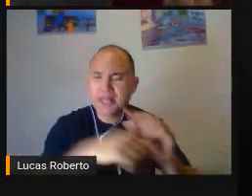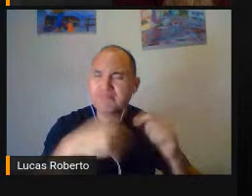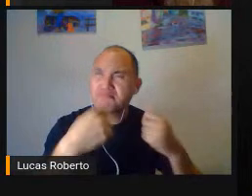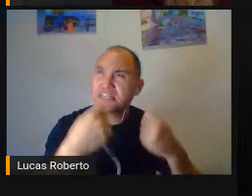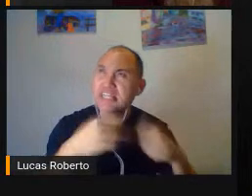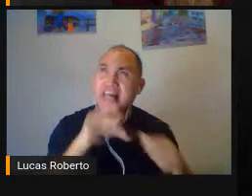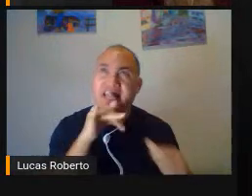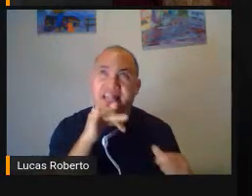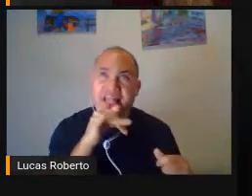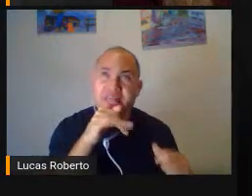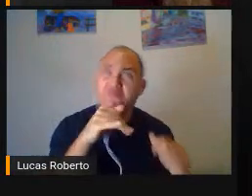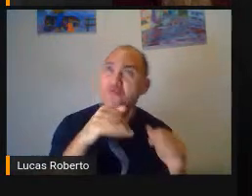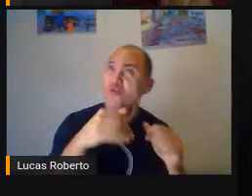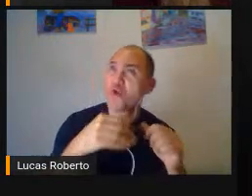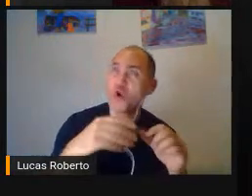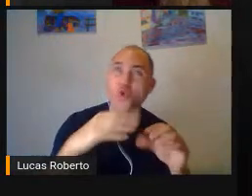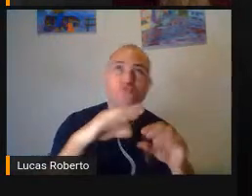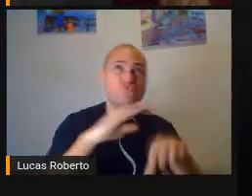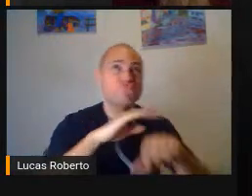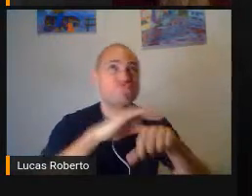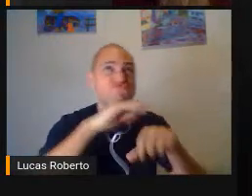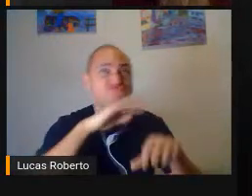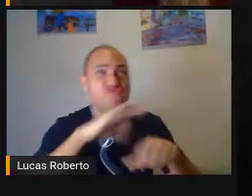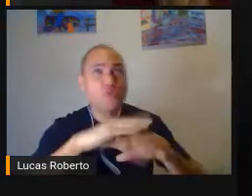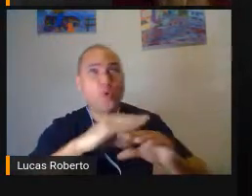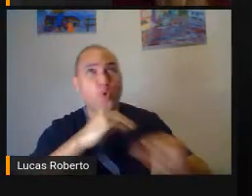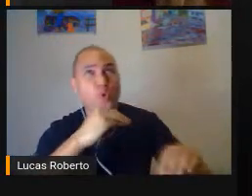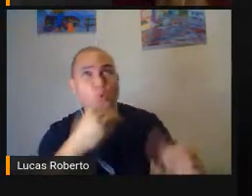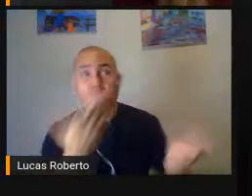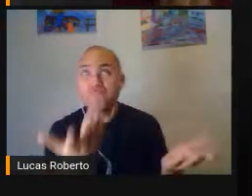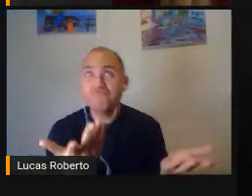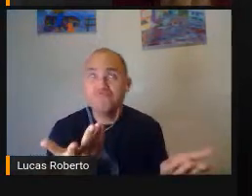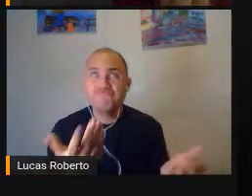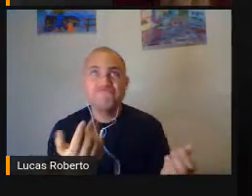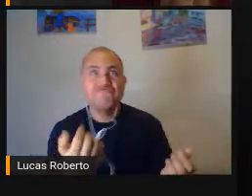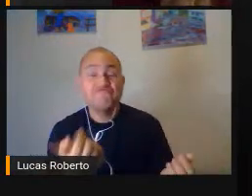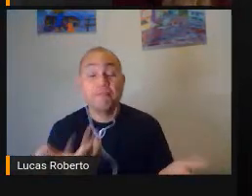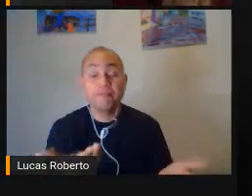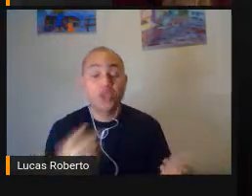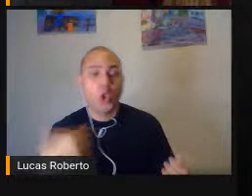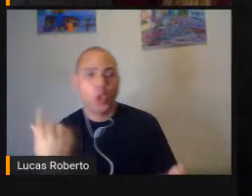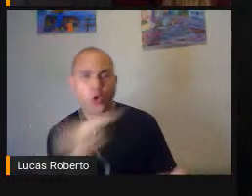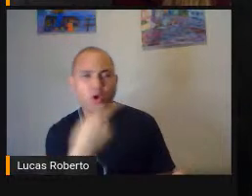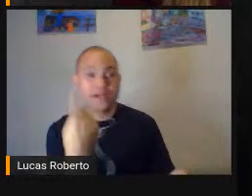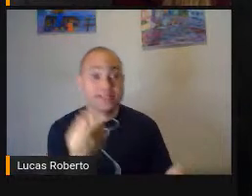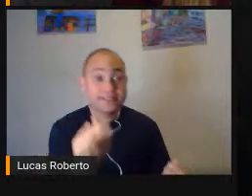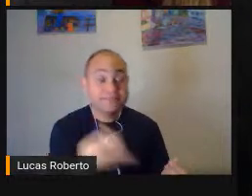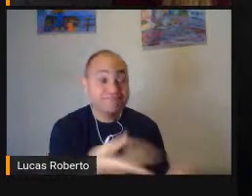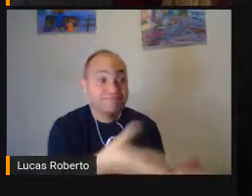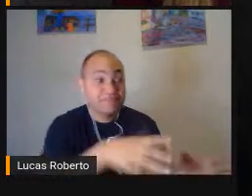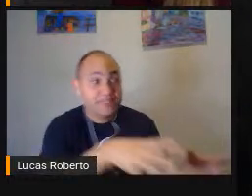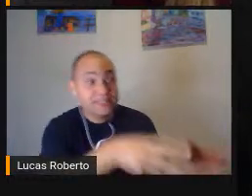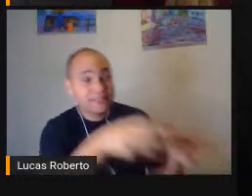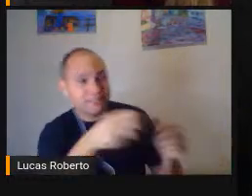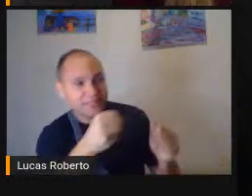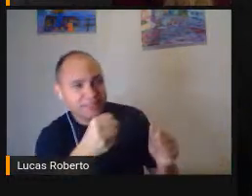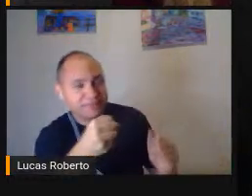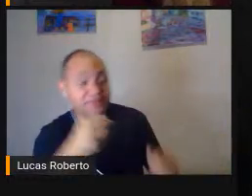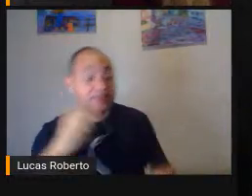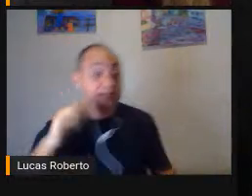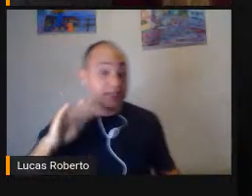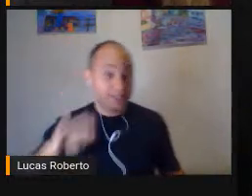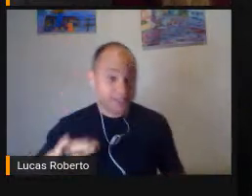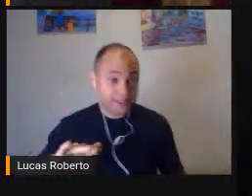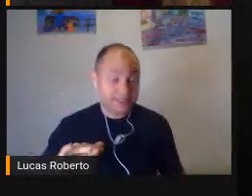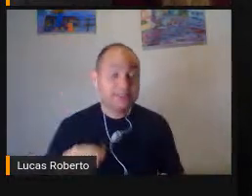A gente ainda recebe Hoje em dia Crianças na escola Cujos pais não